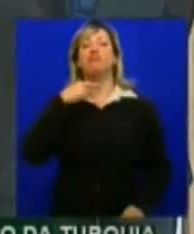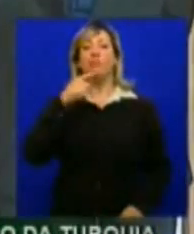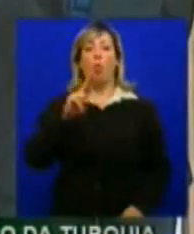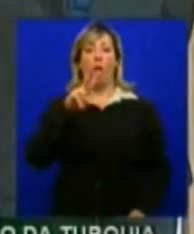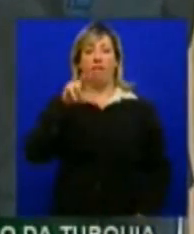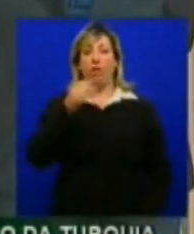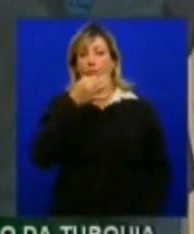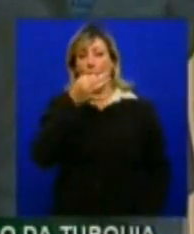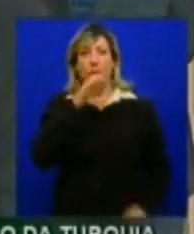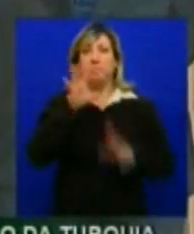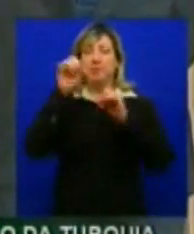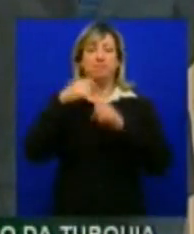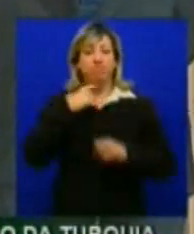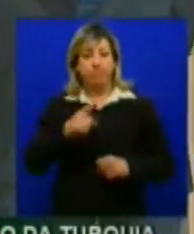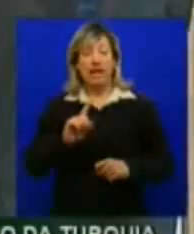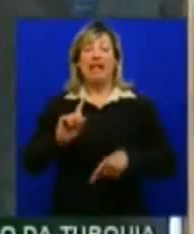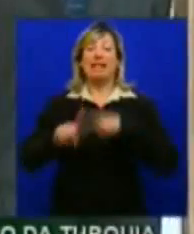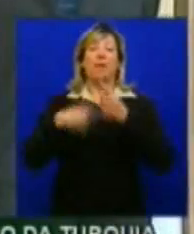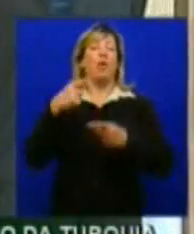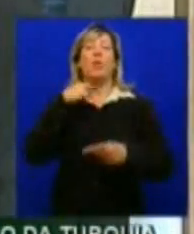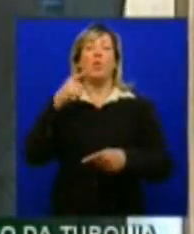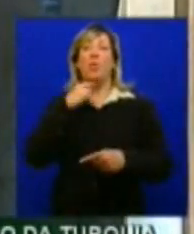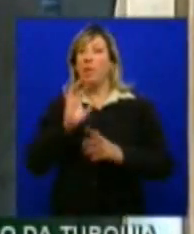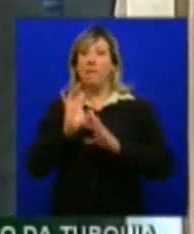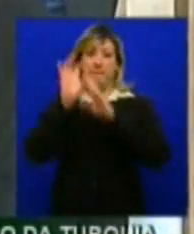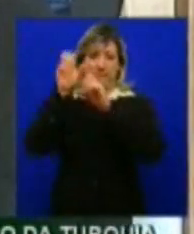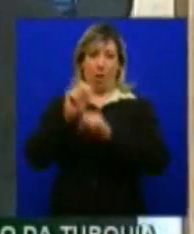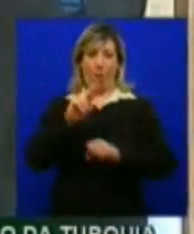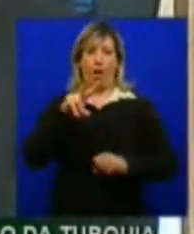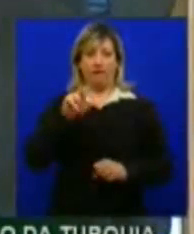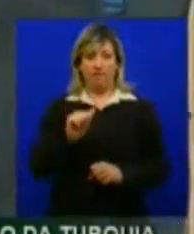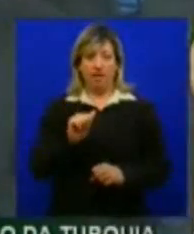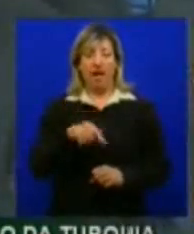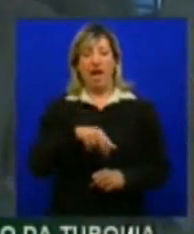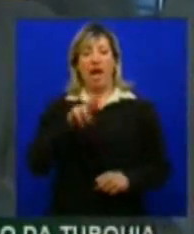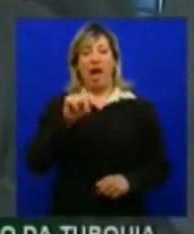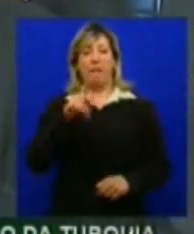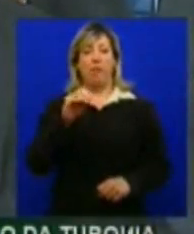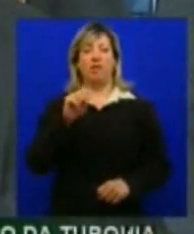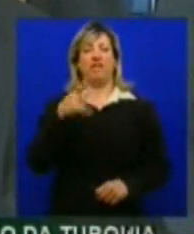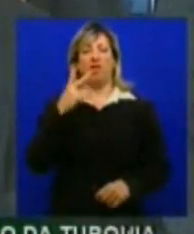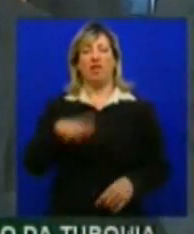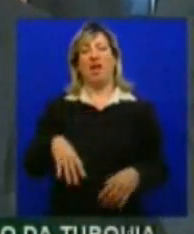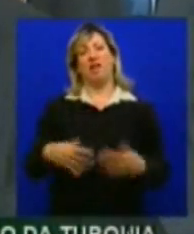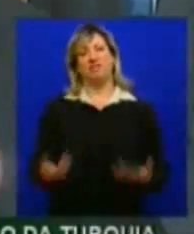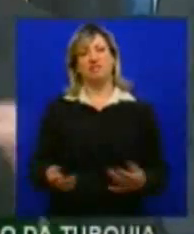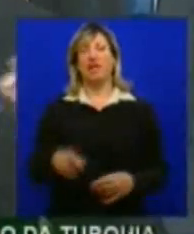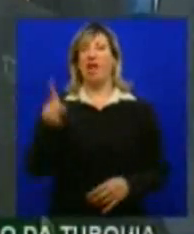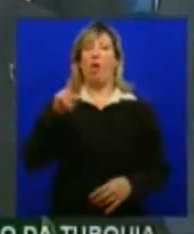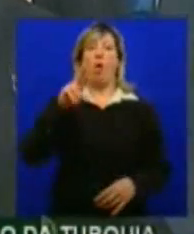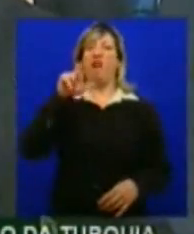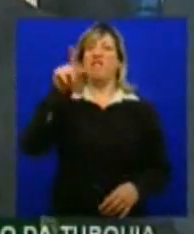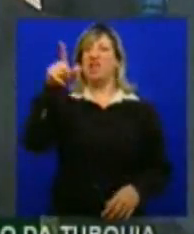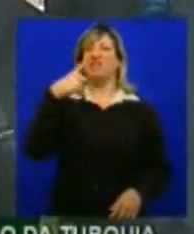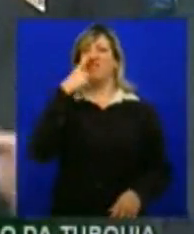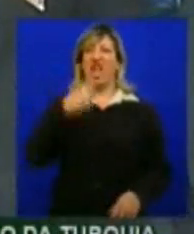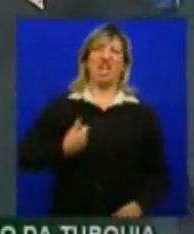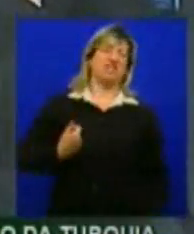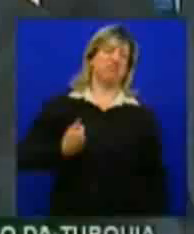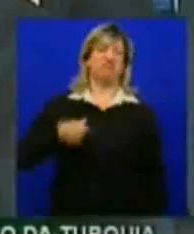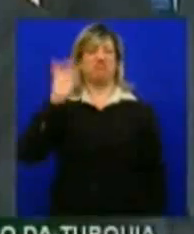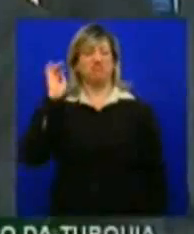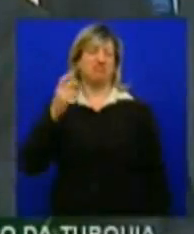a uva. Depois que não conseguiu pegar a uva, a raposa falou Ah, a uva não presta mesmo